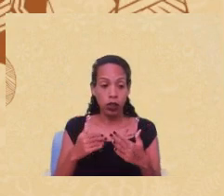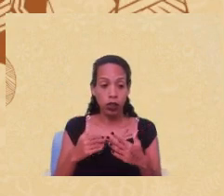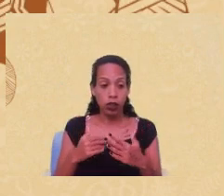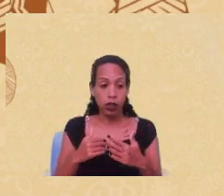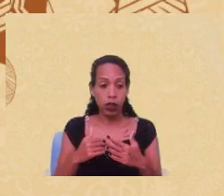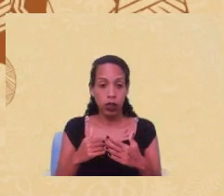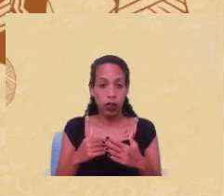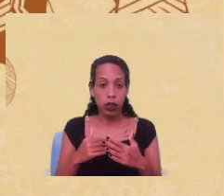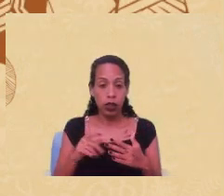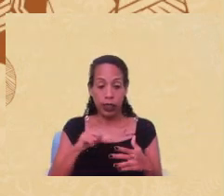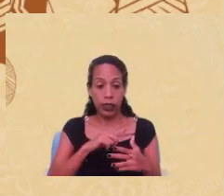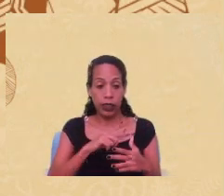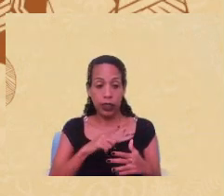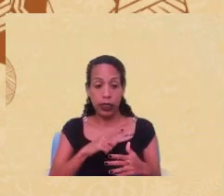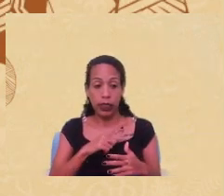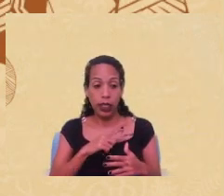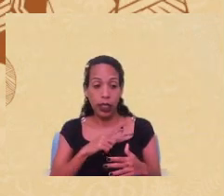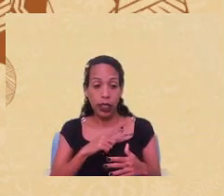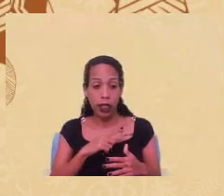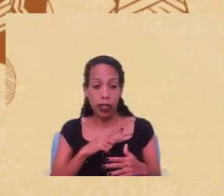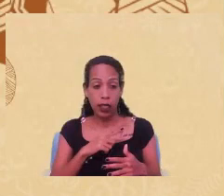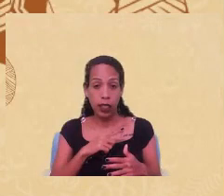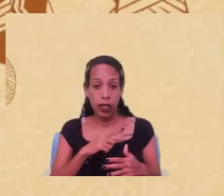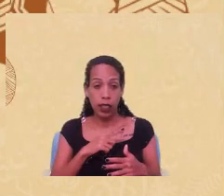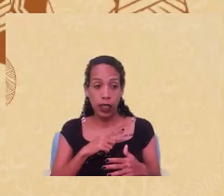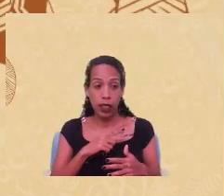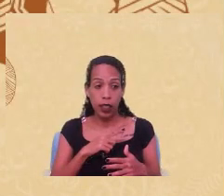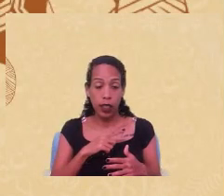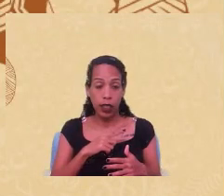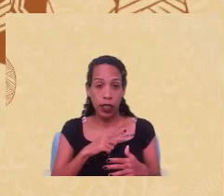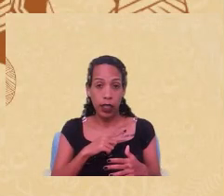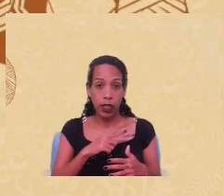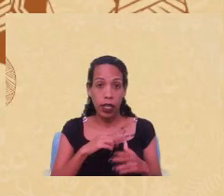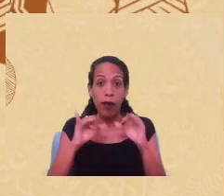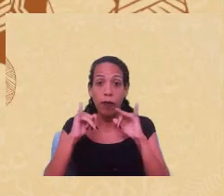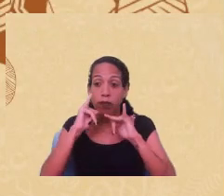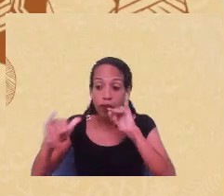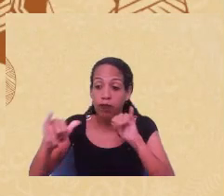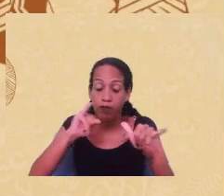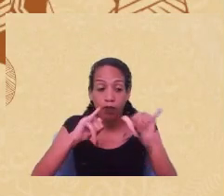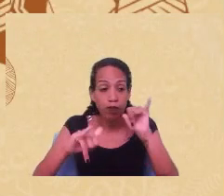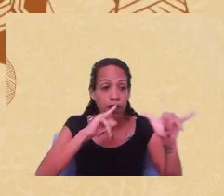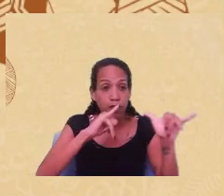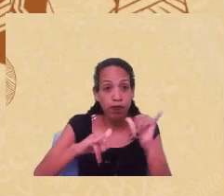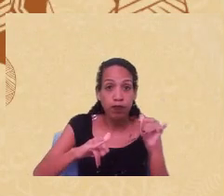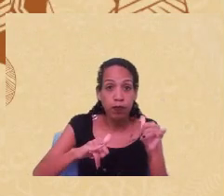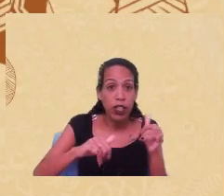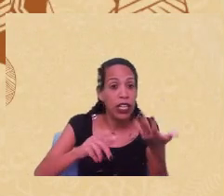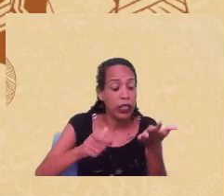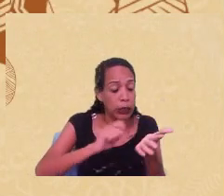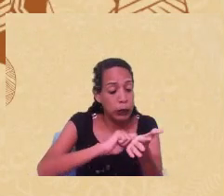divulgação e elaboração desses estudos como um nível. Então, veja,